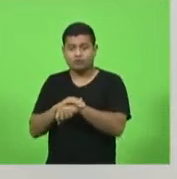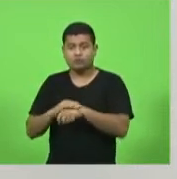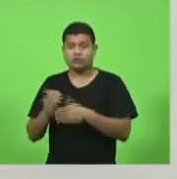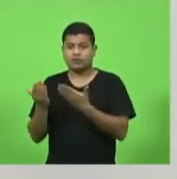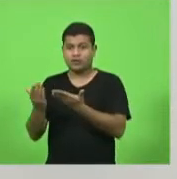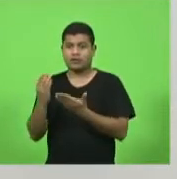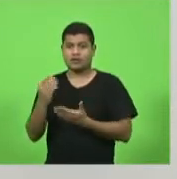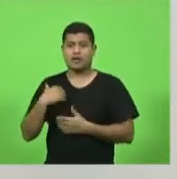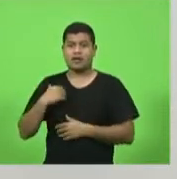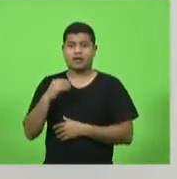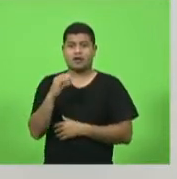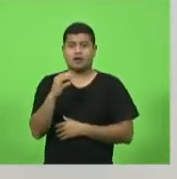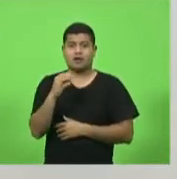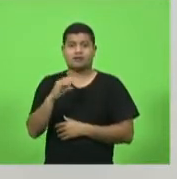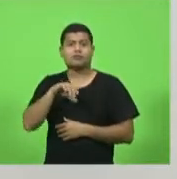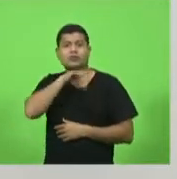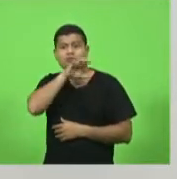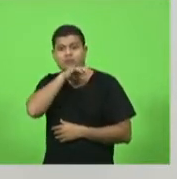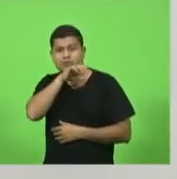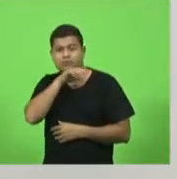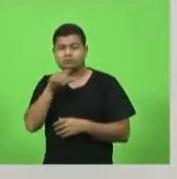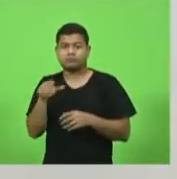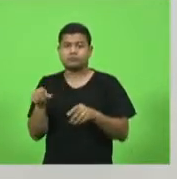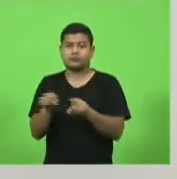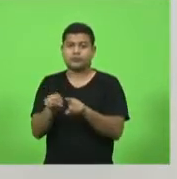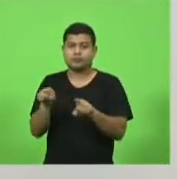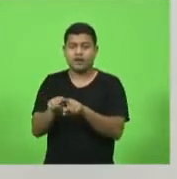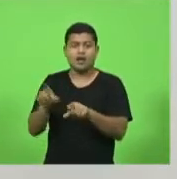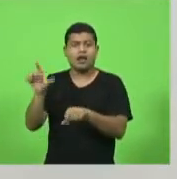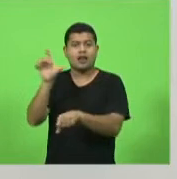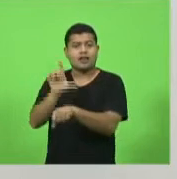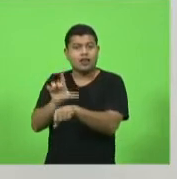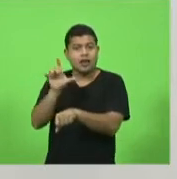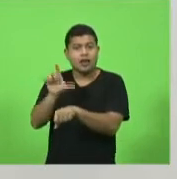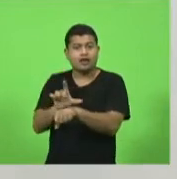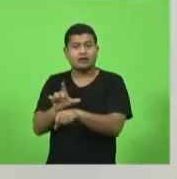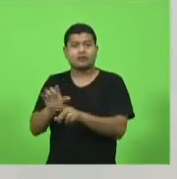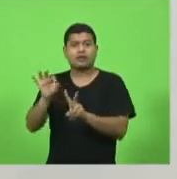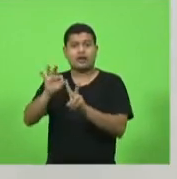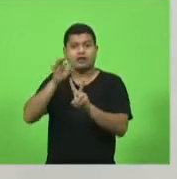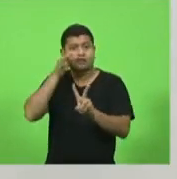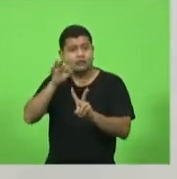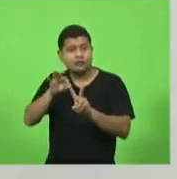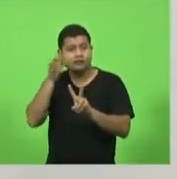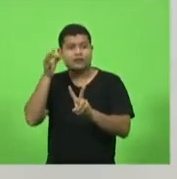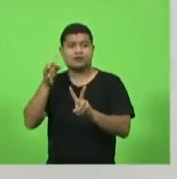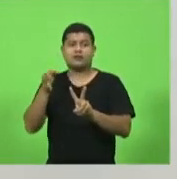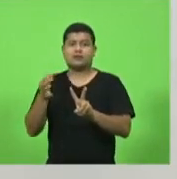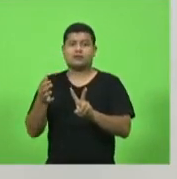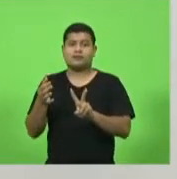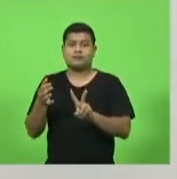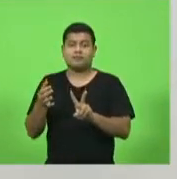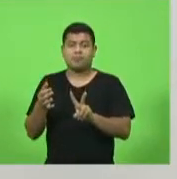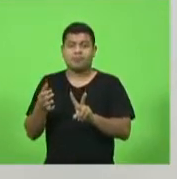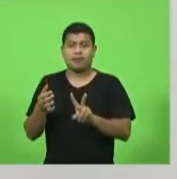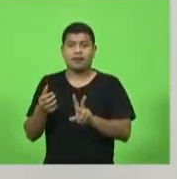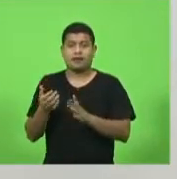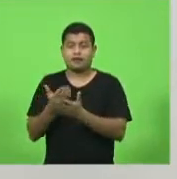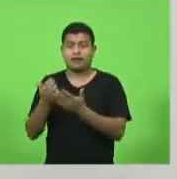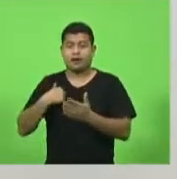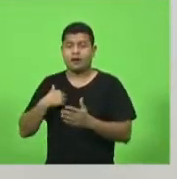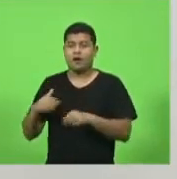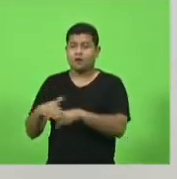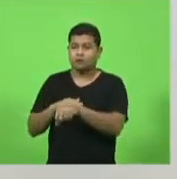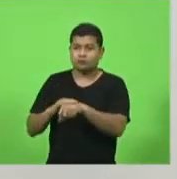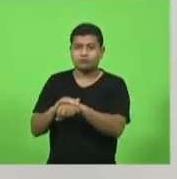coronel Sérgio, em Lages, com o tenente coronel Fabiano, em Videira, com o major Rodrigo, e falei para eles o seguinte,